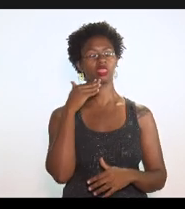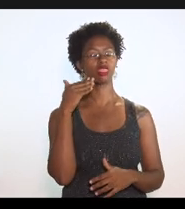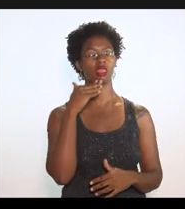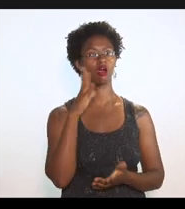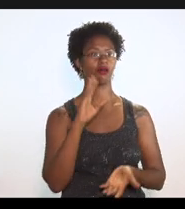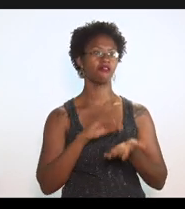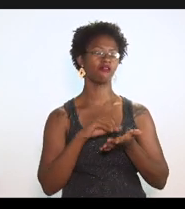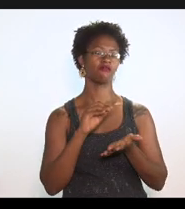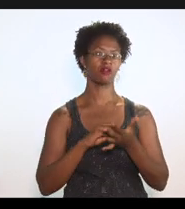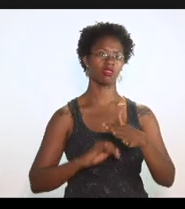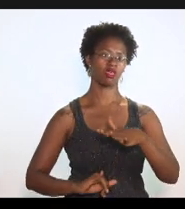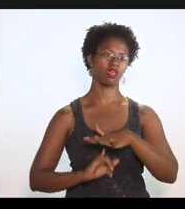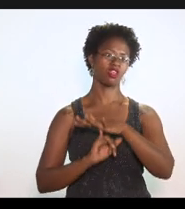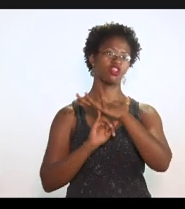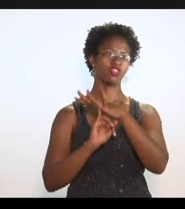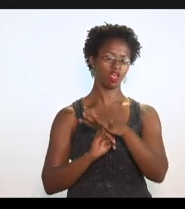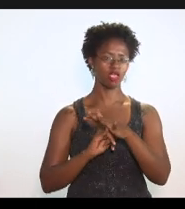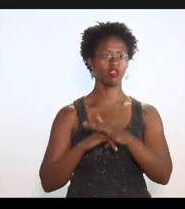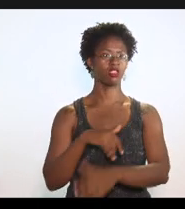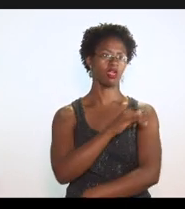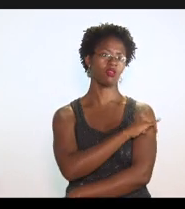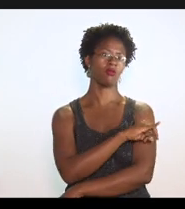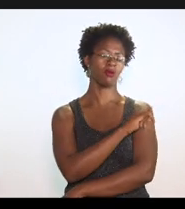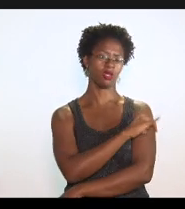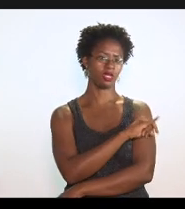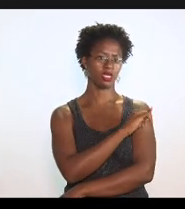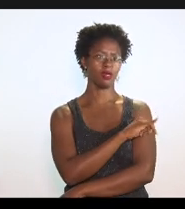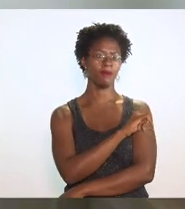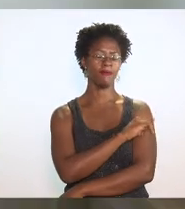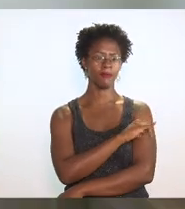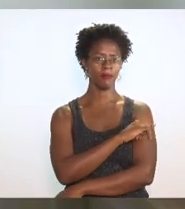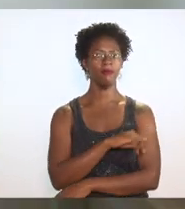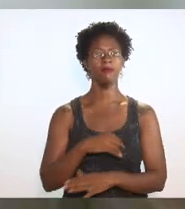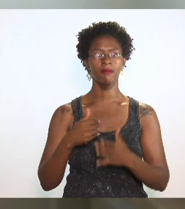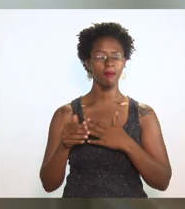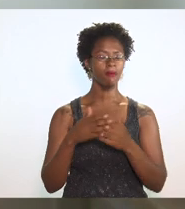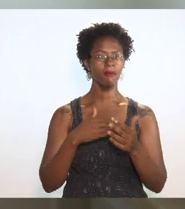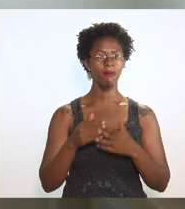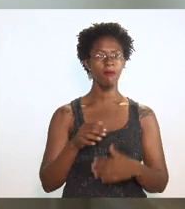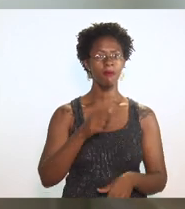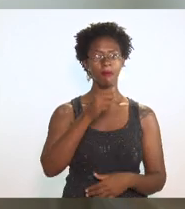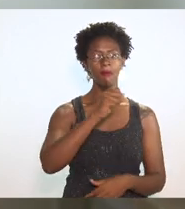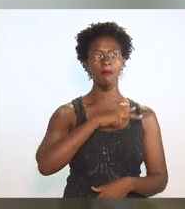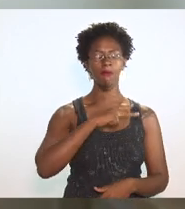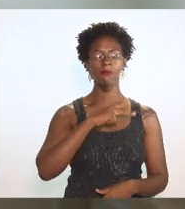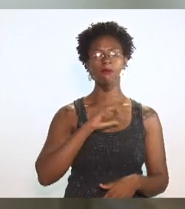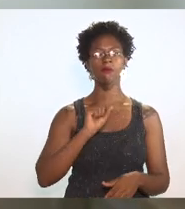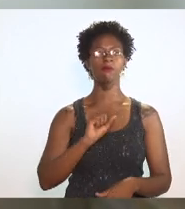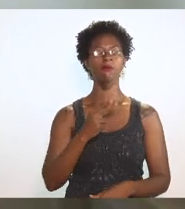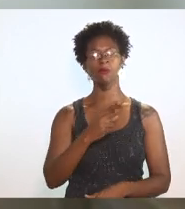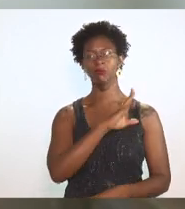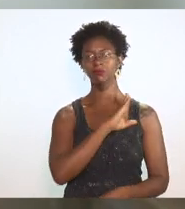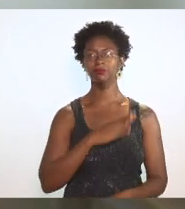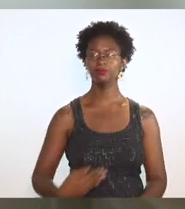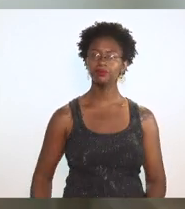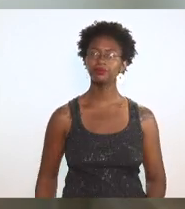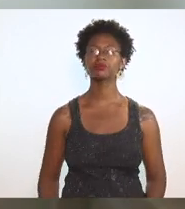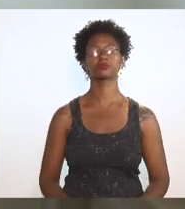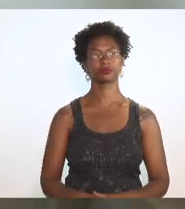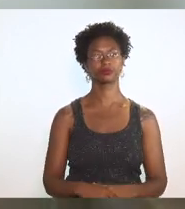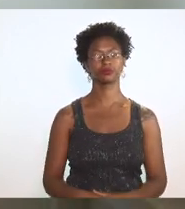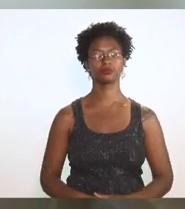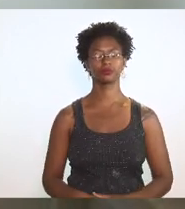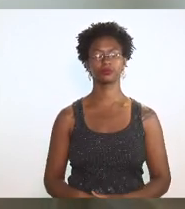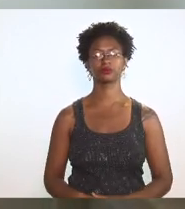instituições do Estado do Rio de Janeiro, pública e privada, no sentido de